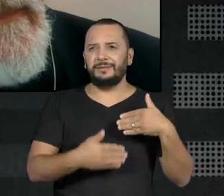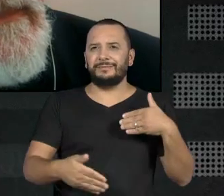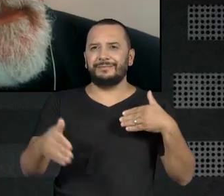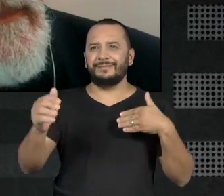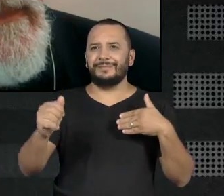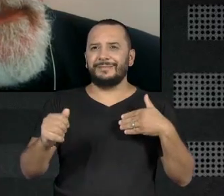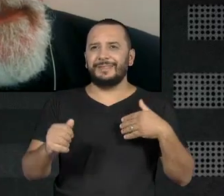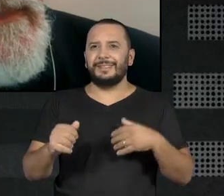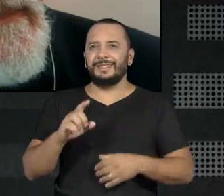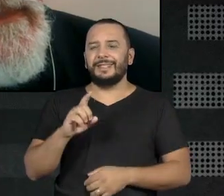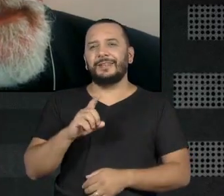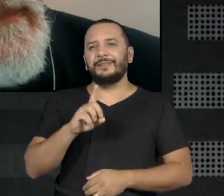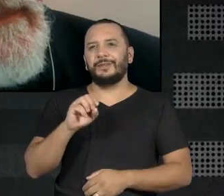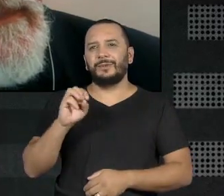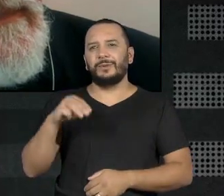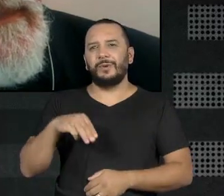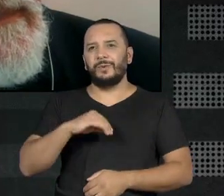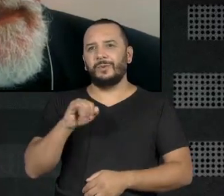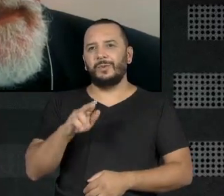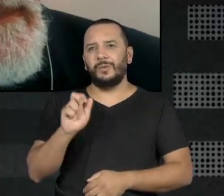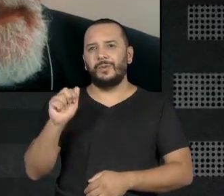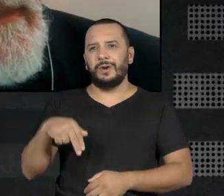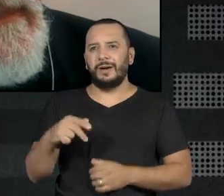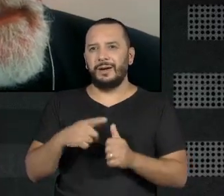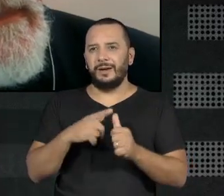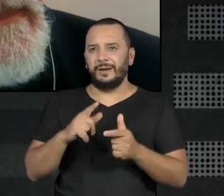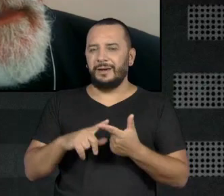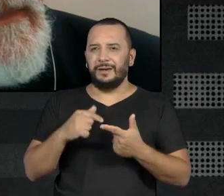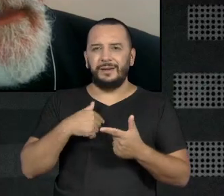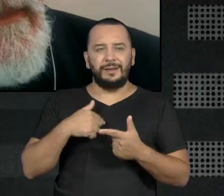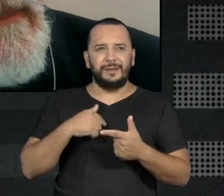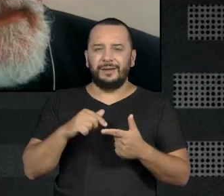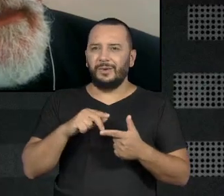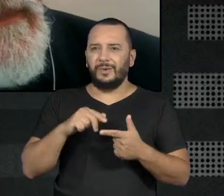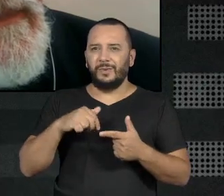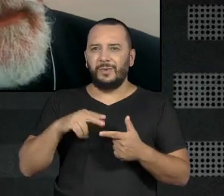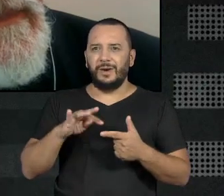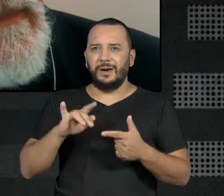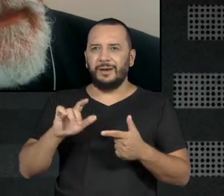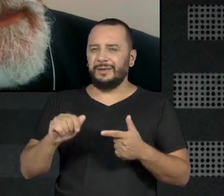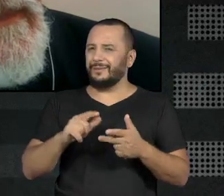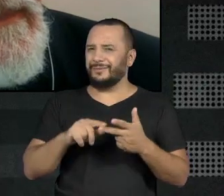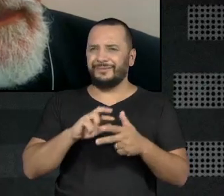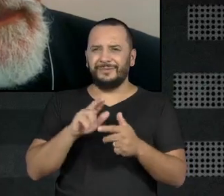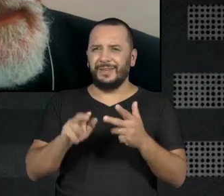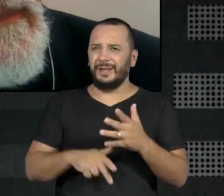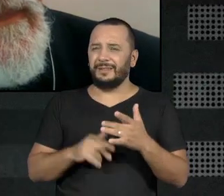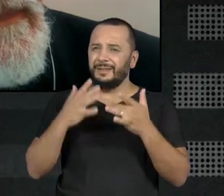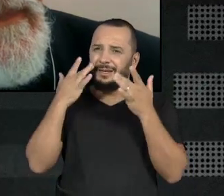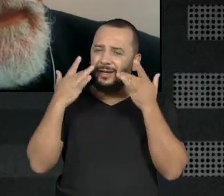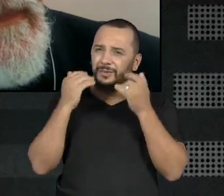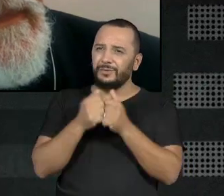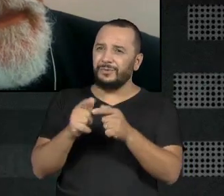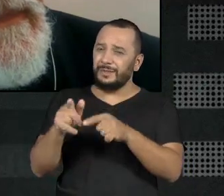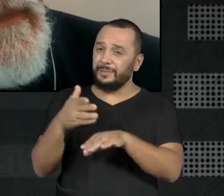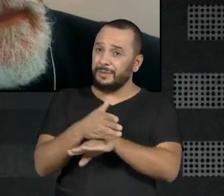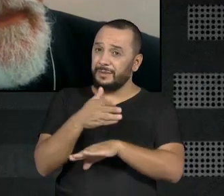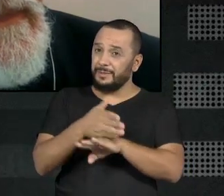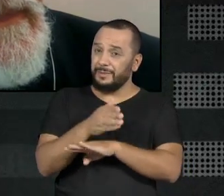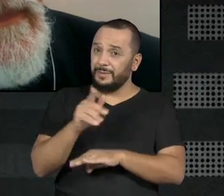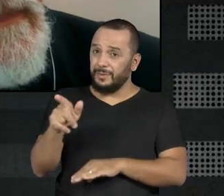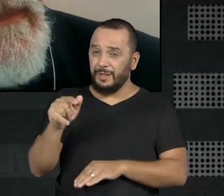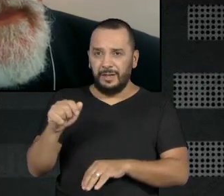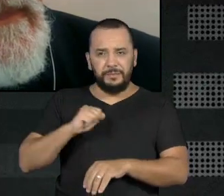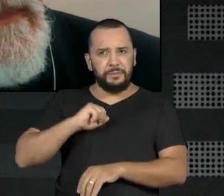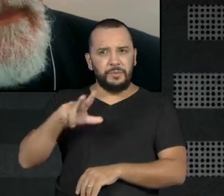desde Don Juan, Quartet, o... Entre Dentes, e até na tua participação de um Glauber em